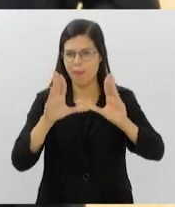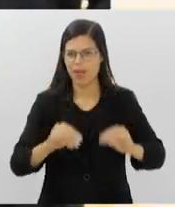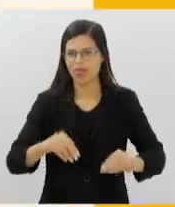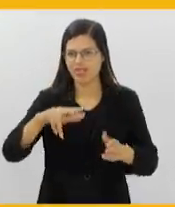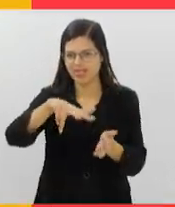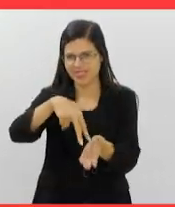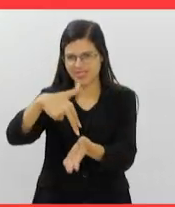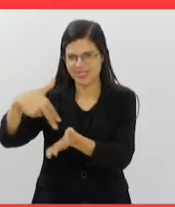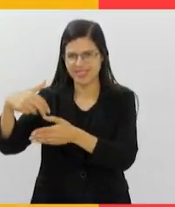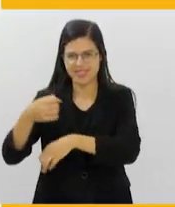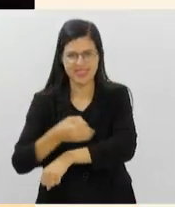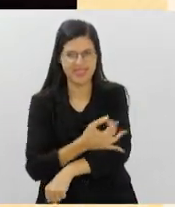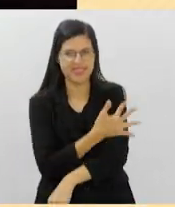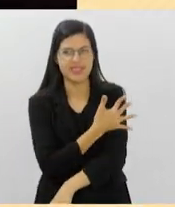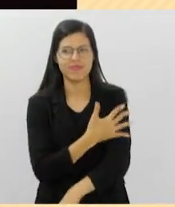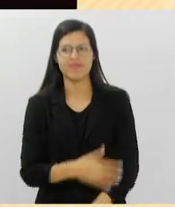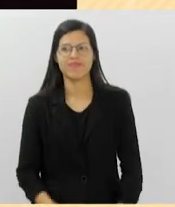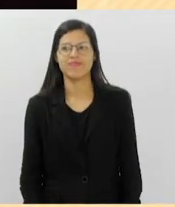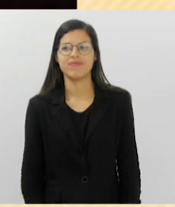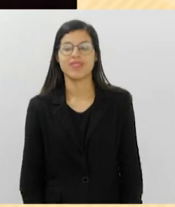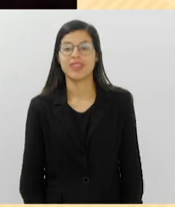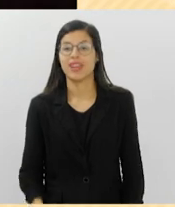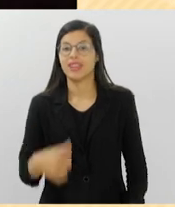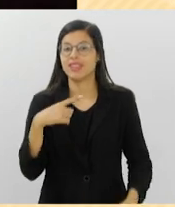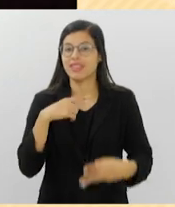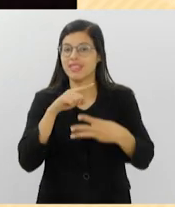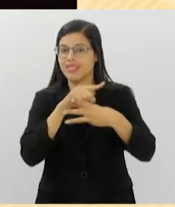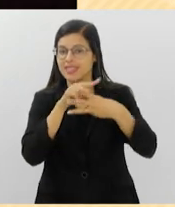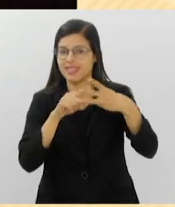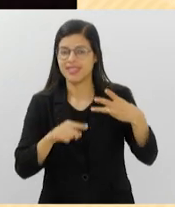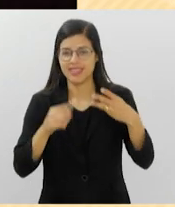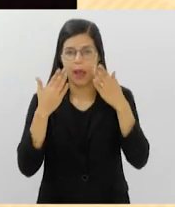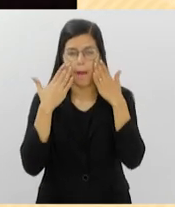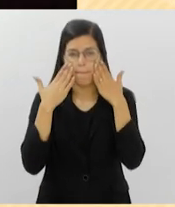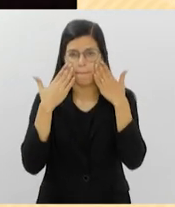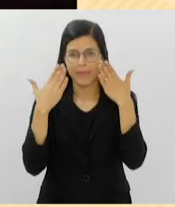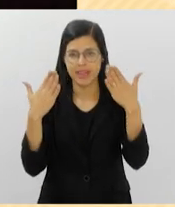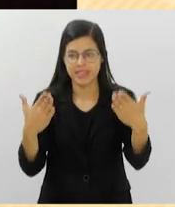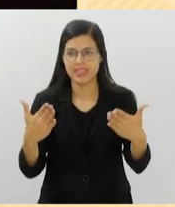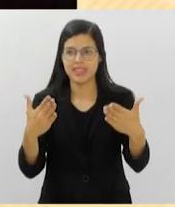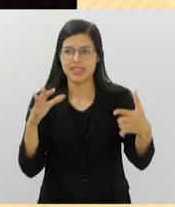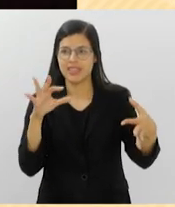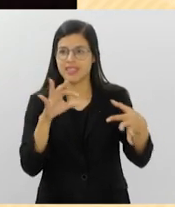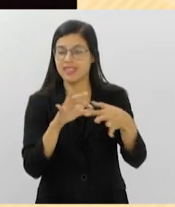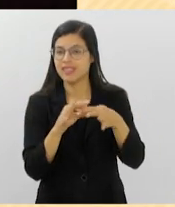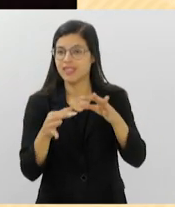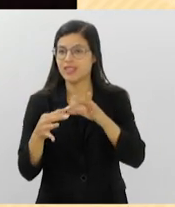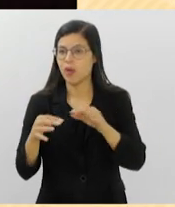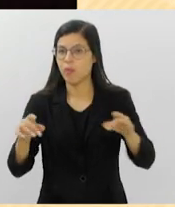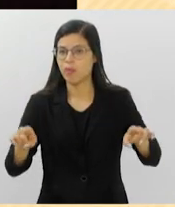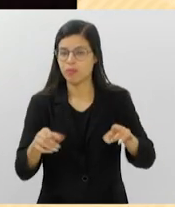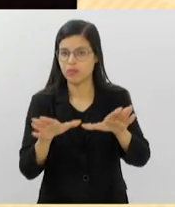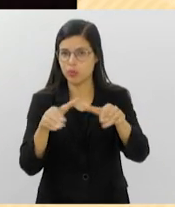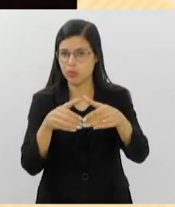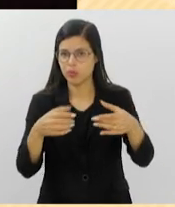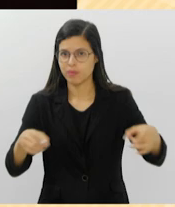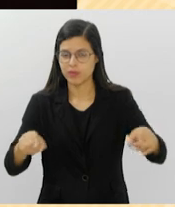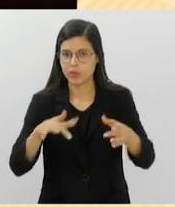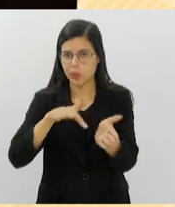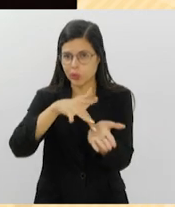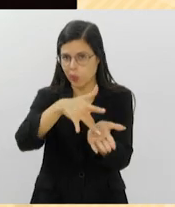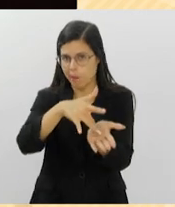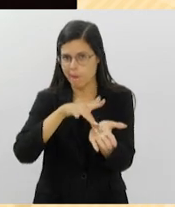e emoção. Triplo Bill reúne três grandes apresentações interpretadas pela Orquestra Sinfônica e o Balé do